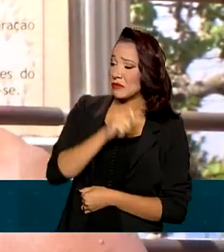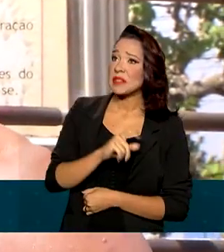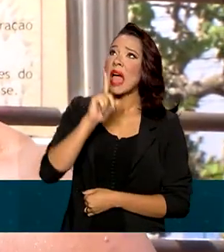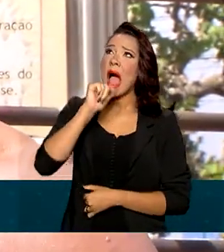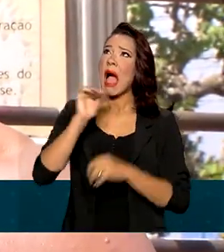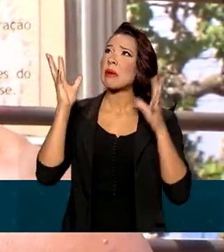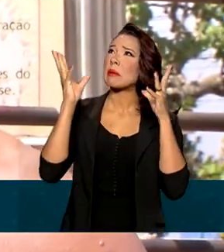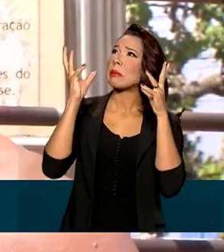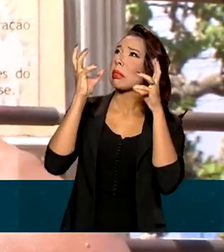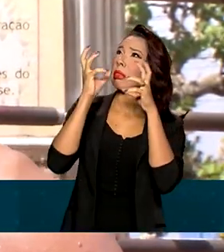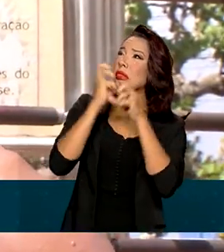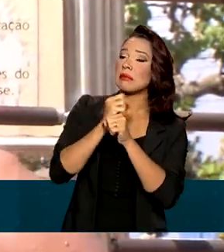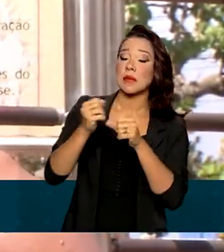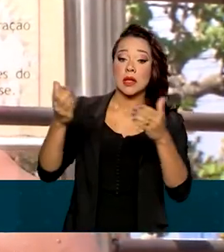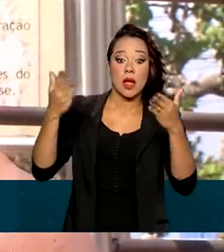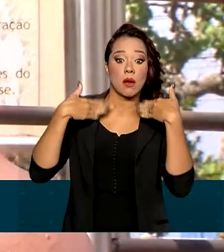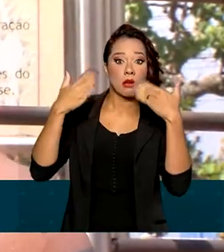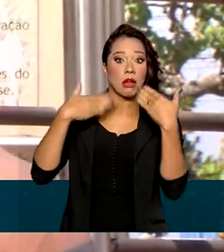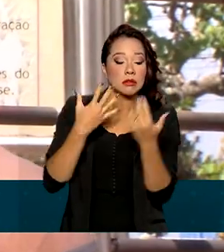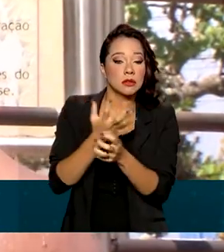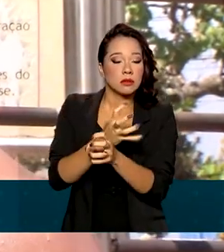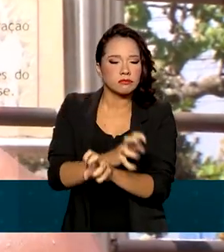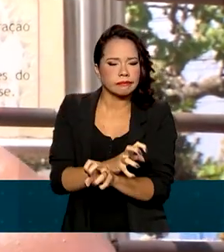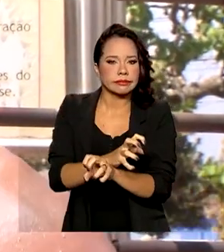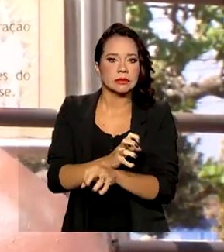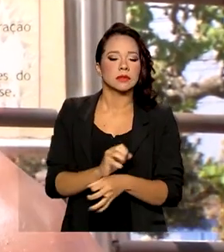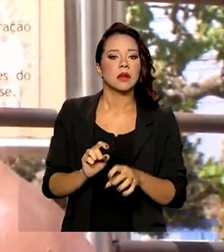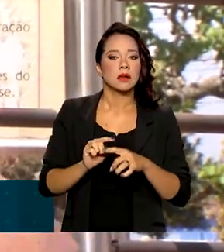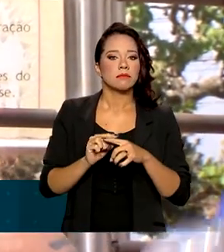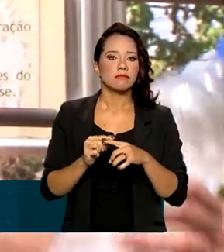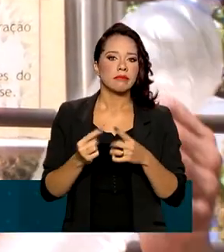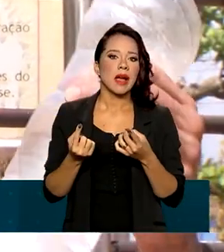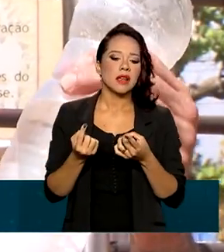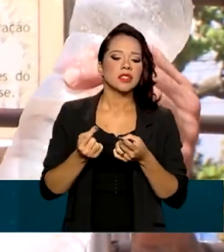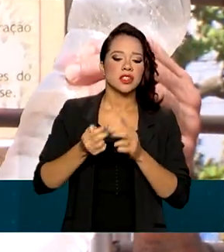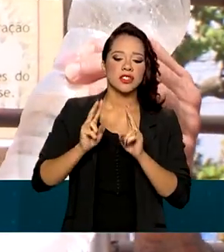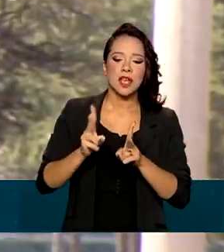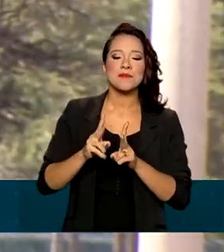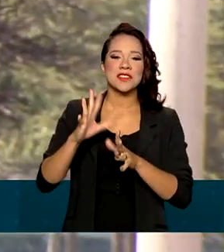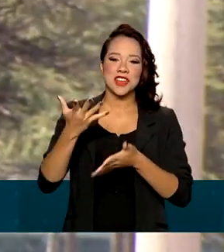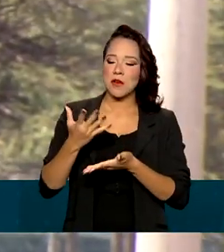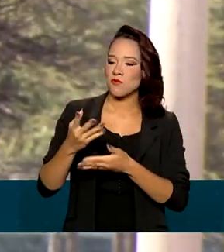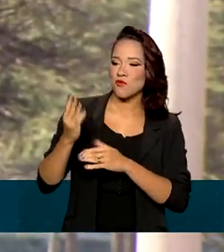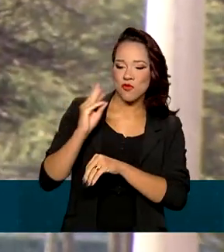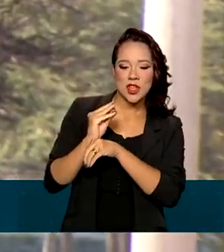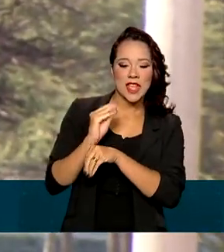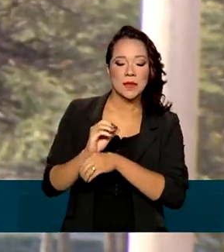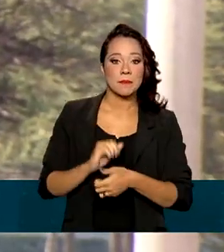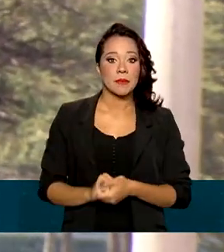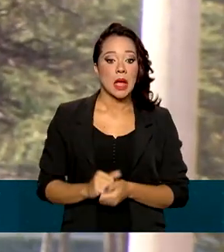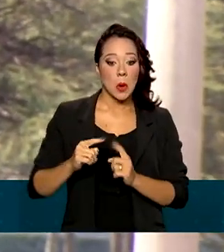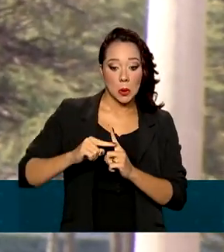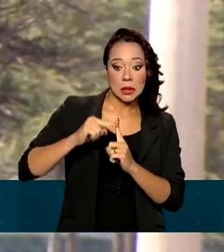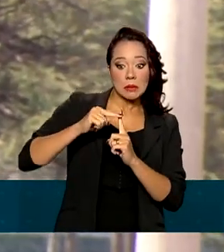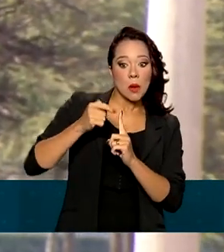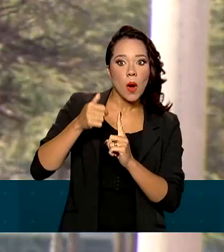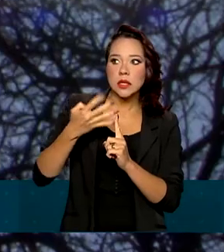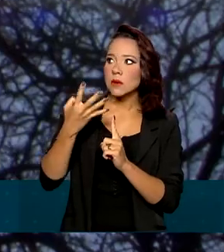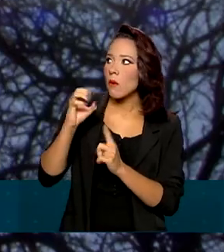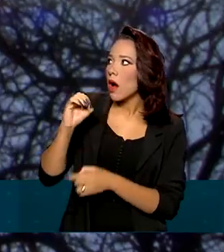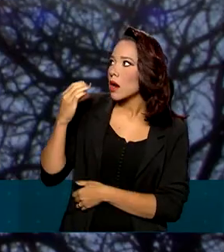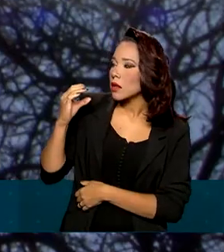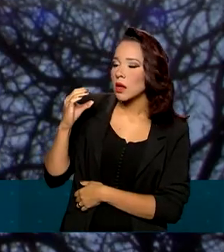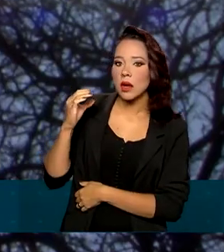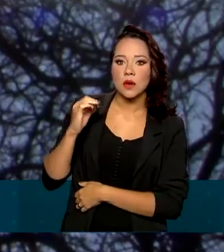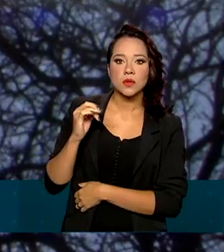está baixa, está bem quente, está seco. Mas, em virtude disso, eu sempre saio prevenido. Com a temperatura beirando os 40 graus